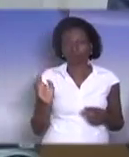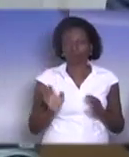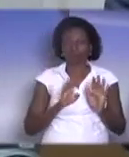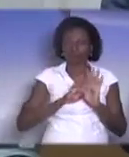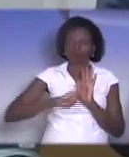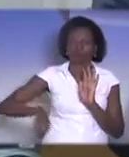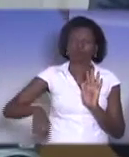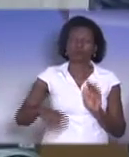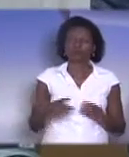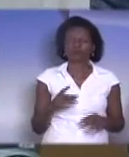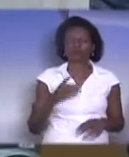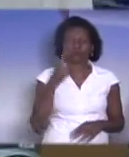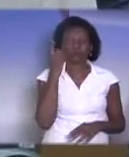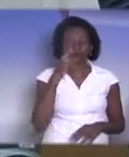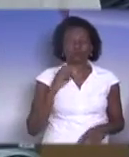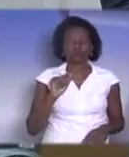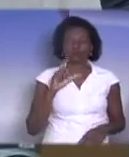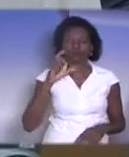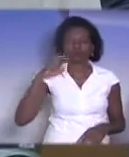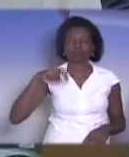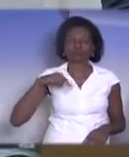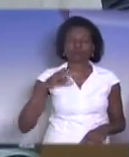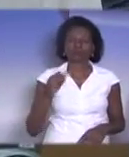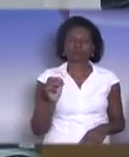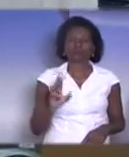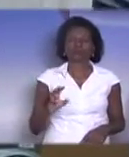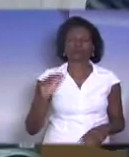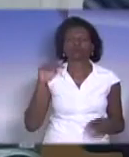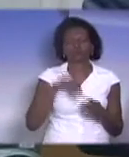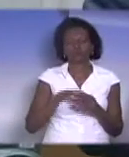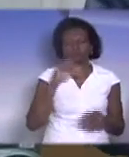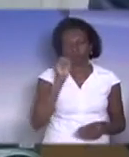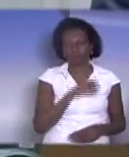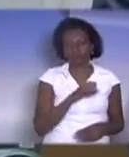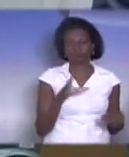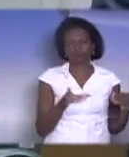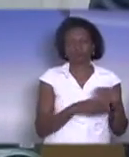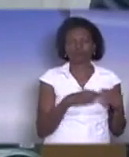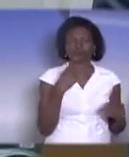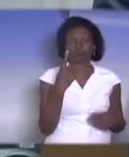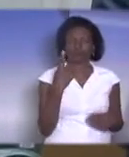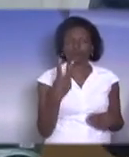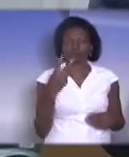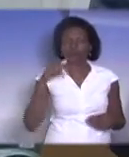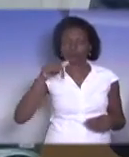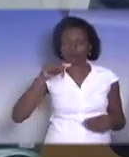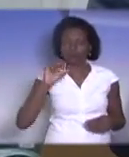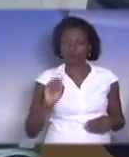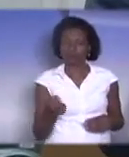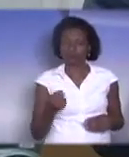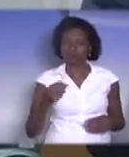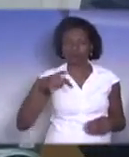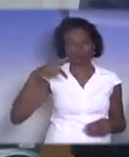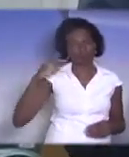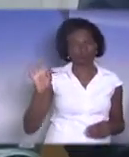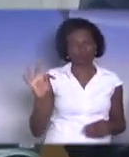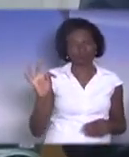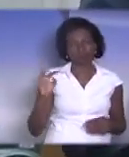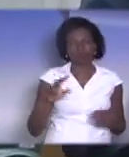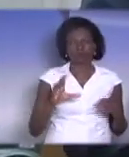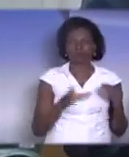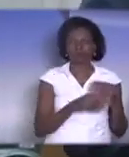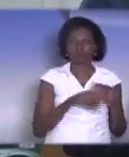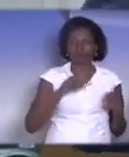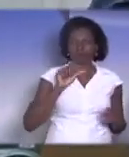Rejeitado. Pela ordem, nobre deputado Alencar Santana. Votar favoravelmente as emendas 1, 2, 7 e 8, que é da bancada do PT, e a emenda